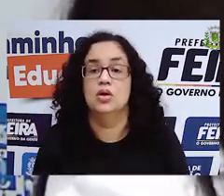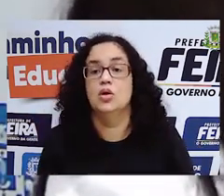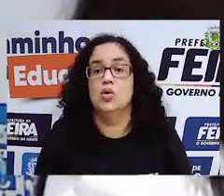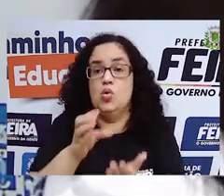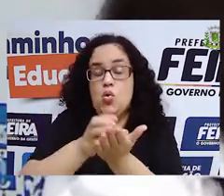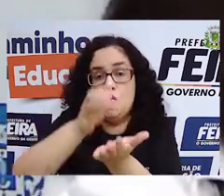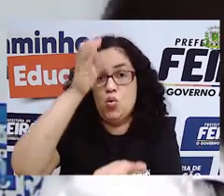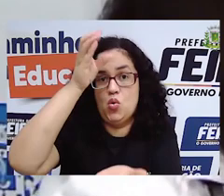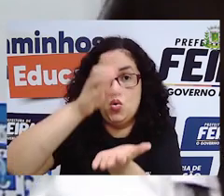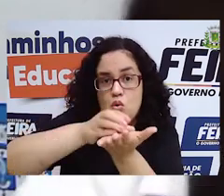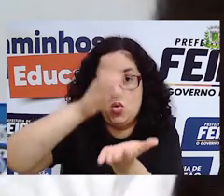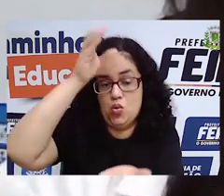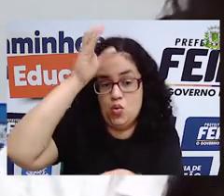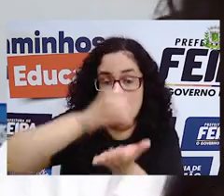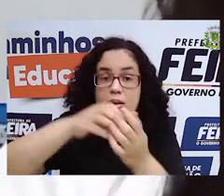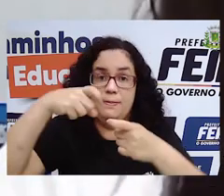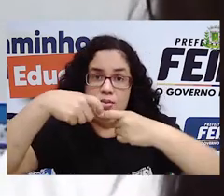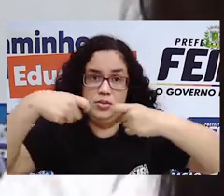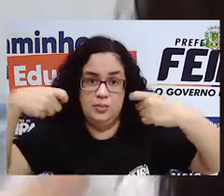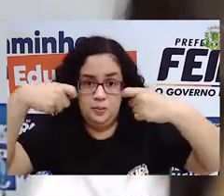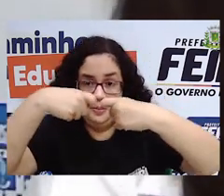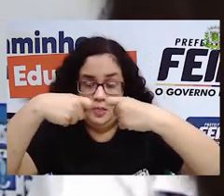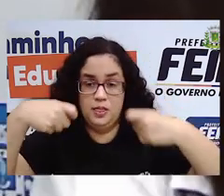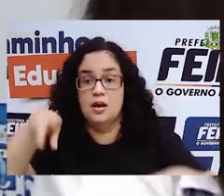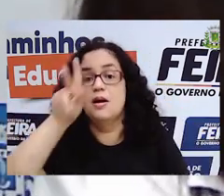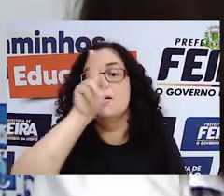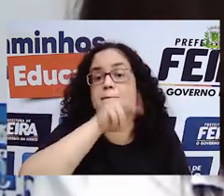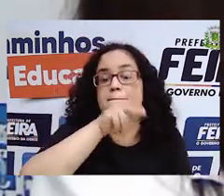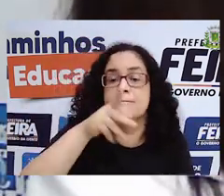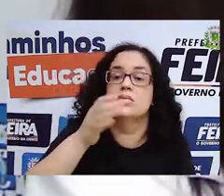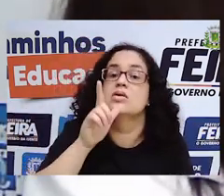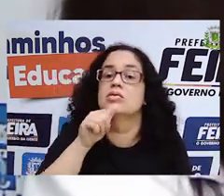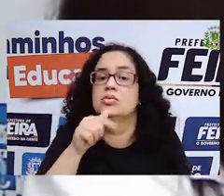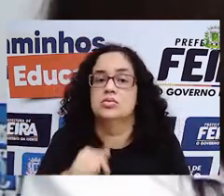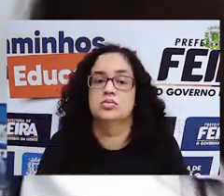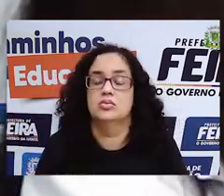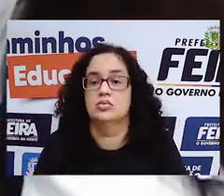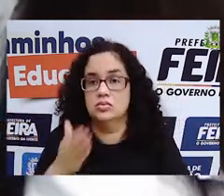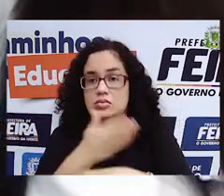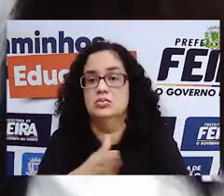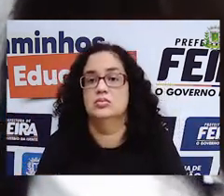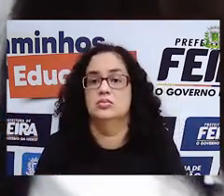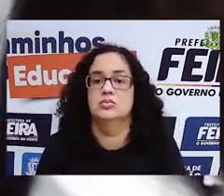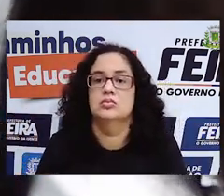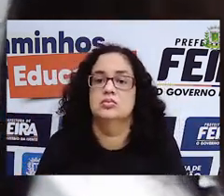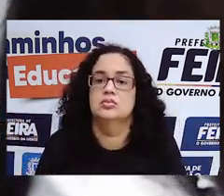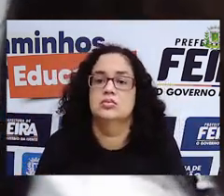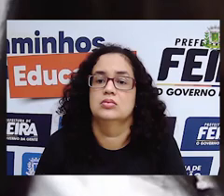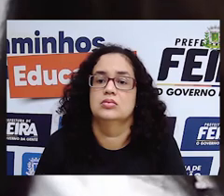copo com o elástico. E a Pró agora vai passar, tentar passar a água.